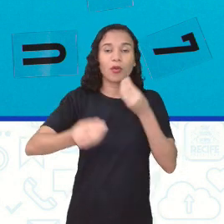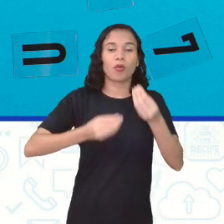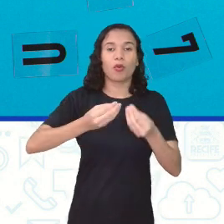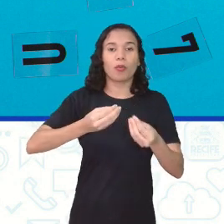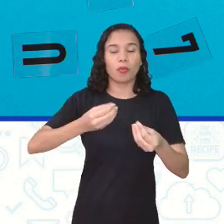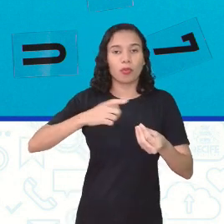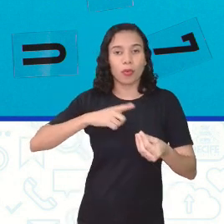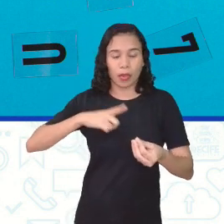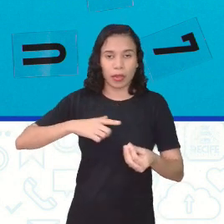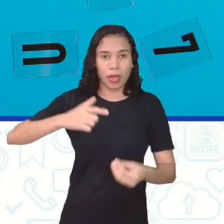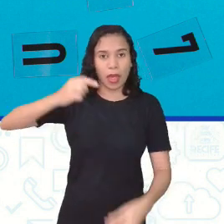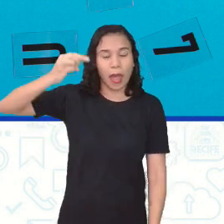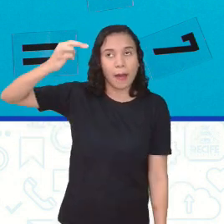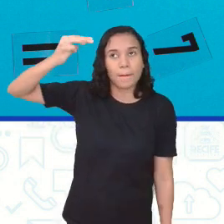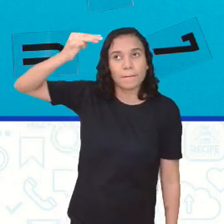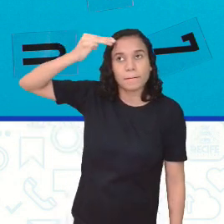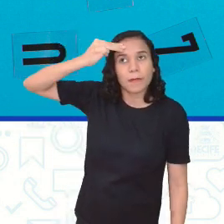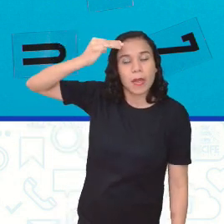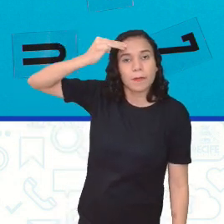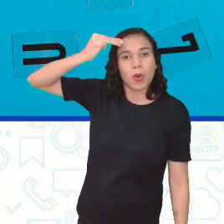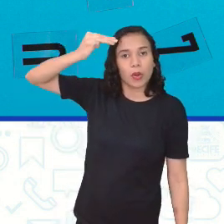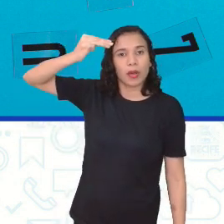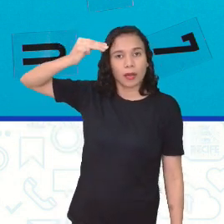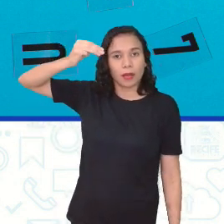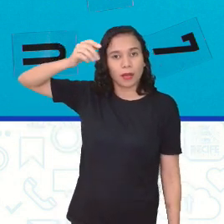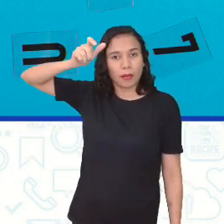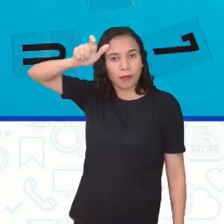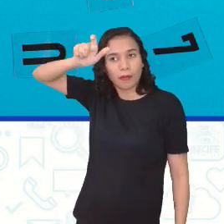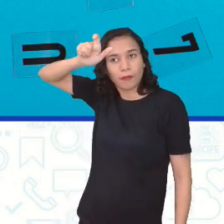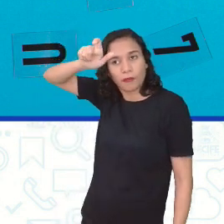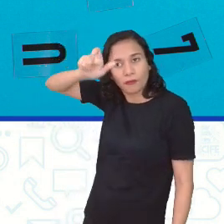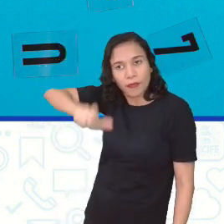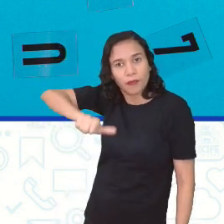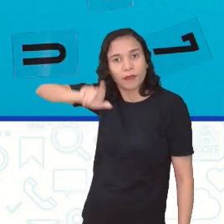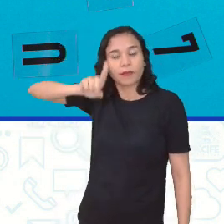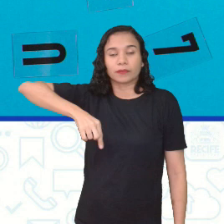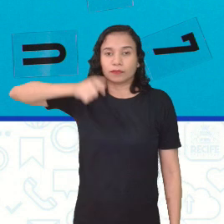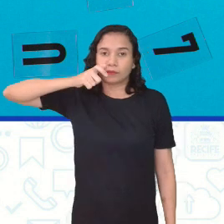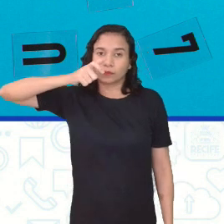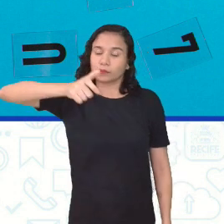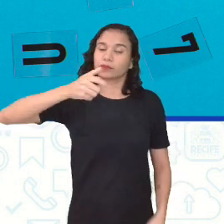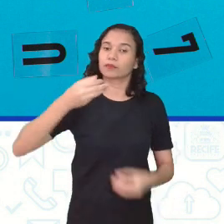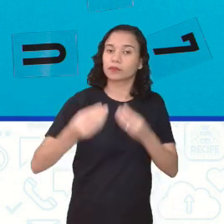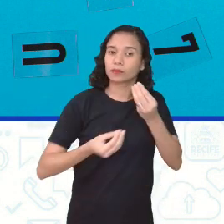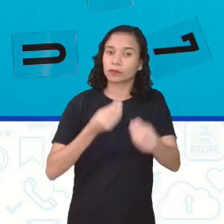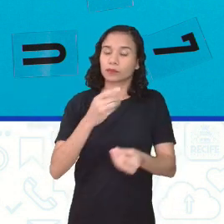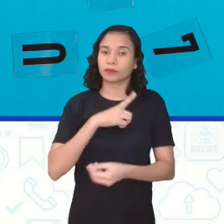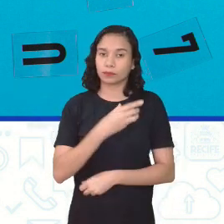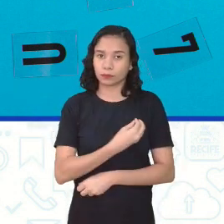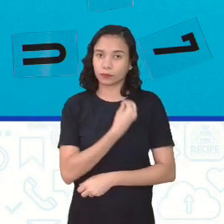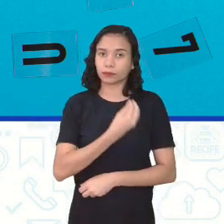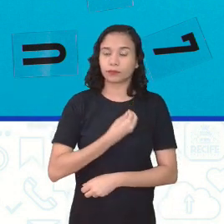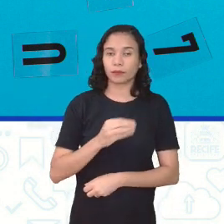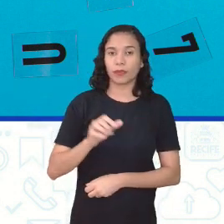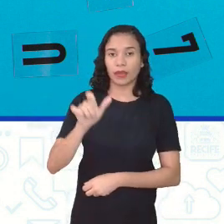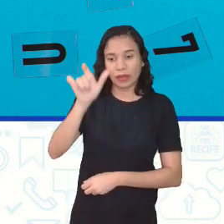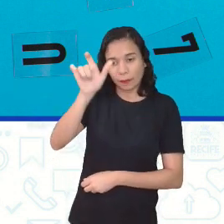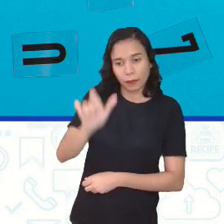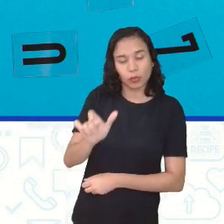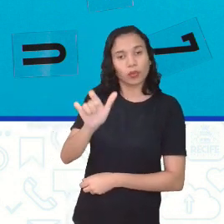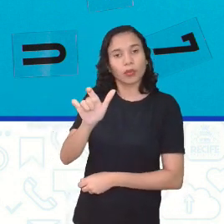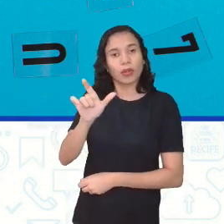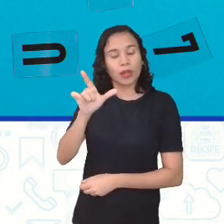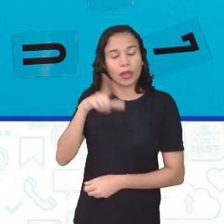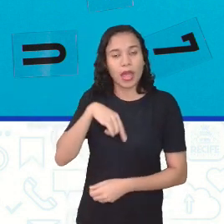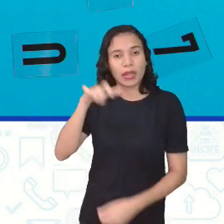homens-memória. E aí, justamente, mais interessante dessas figuras é que eles